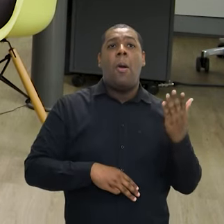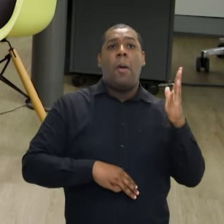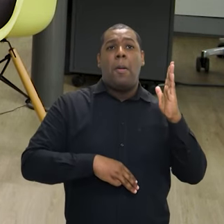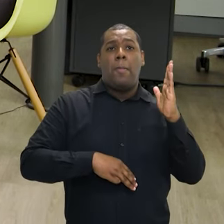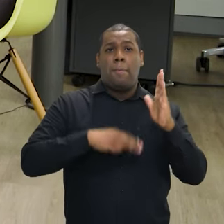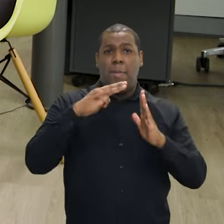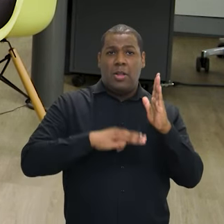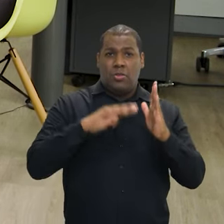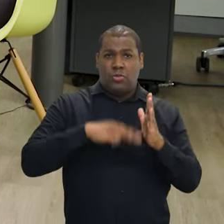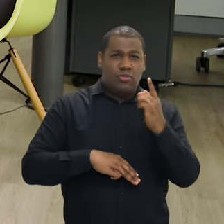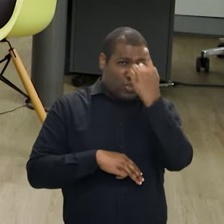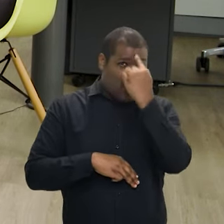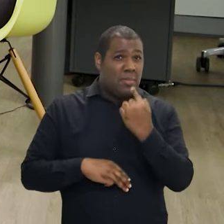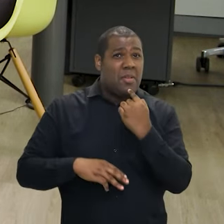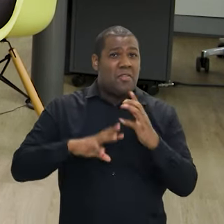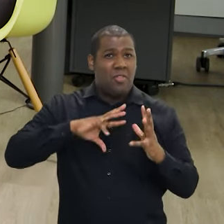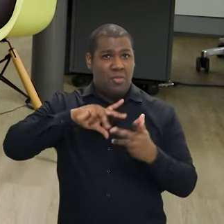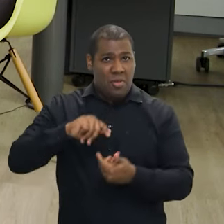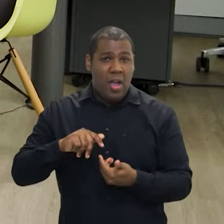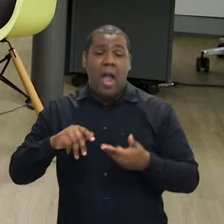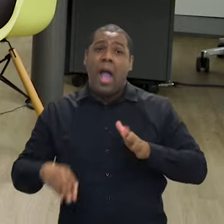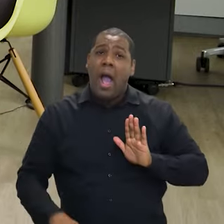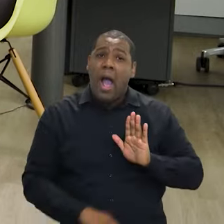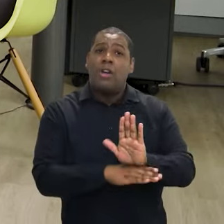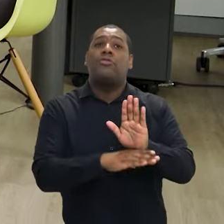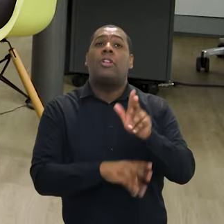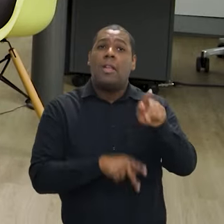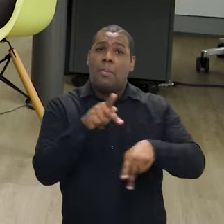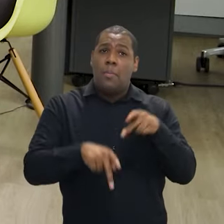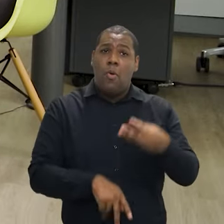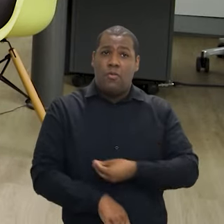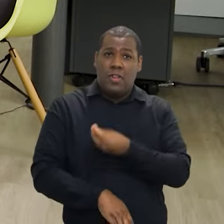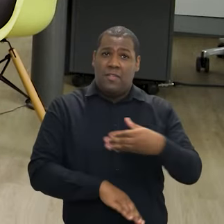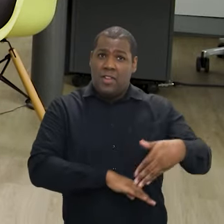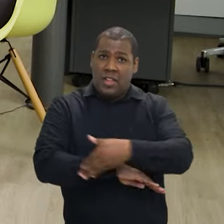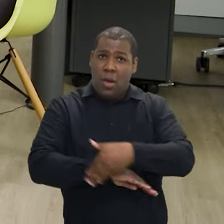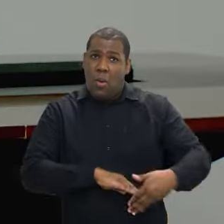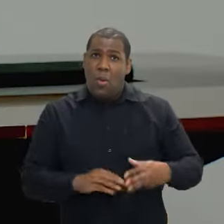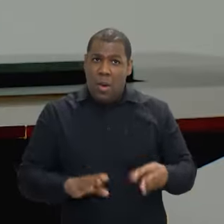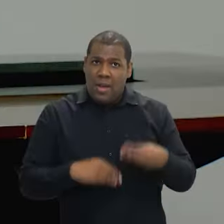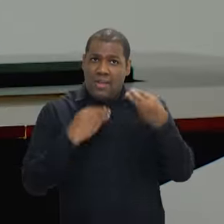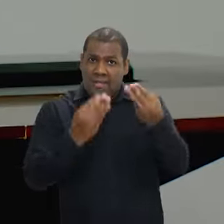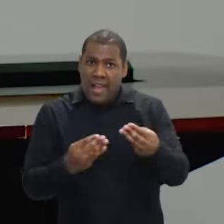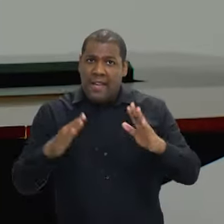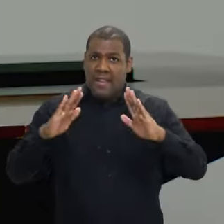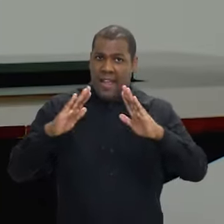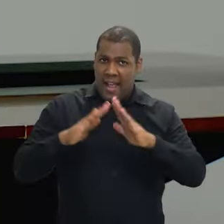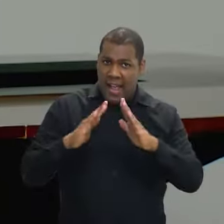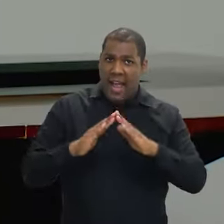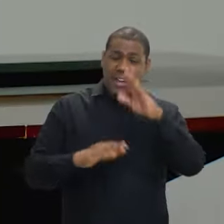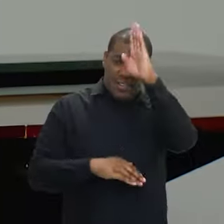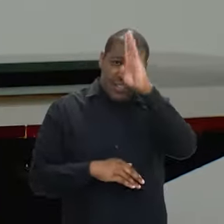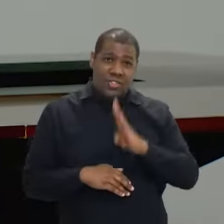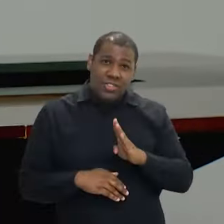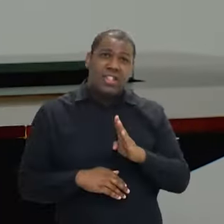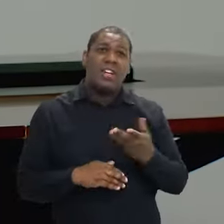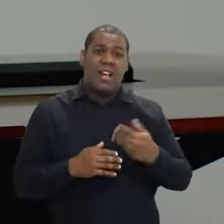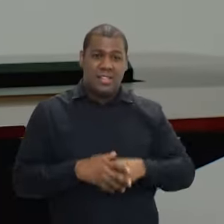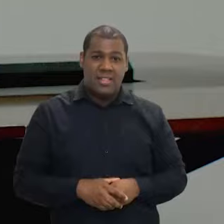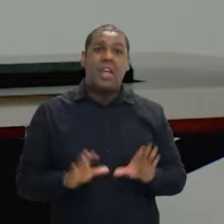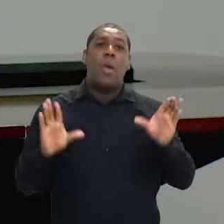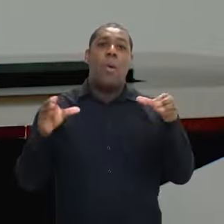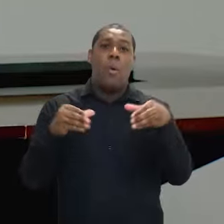internacional que vai dar habitação sustentável para essa população, com uma equipe multidisciplinar que vai